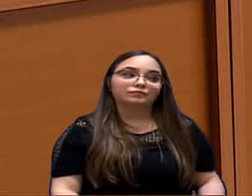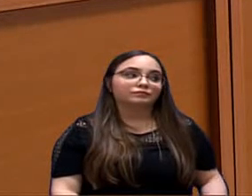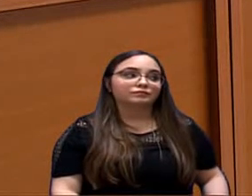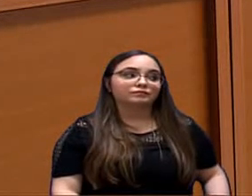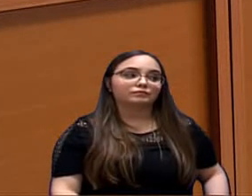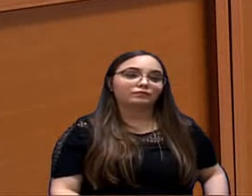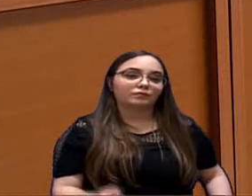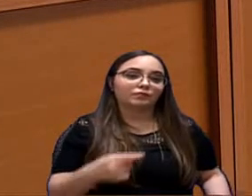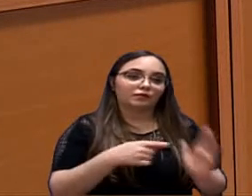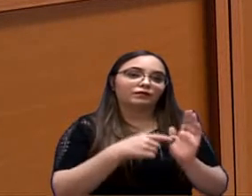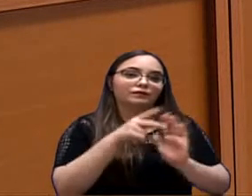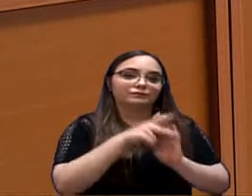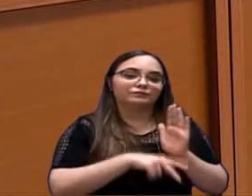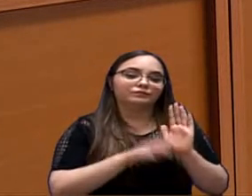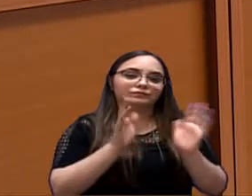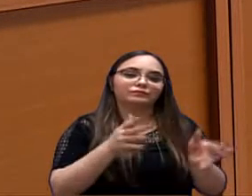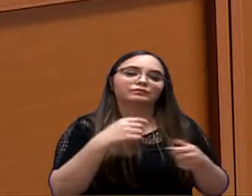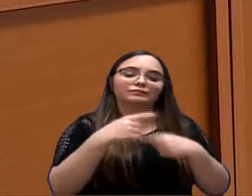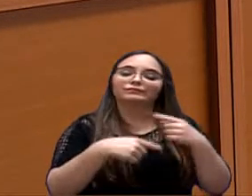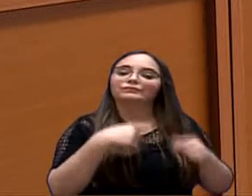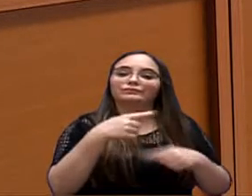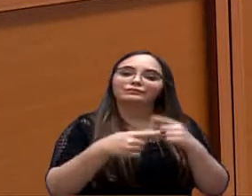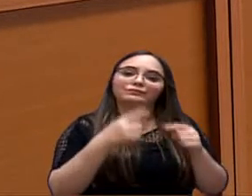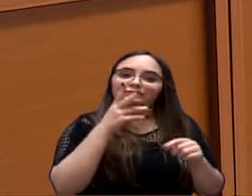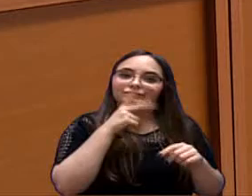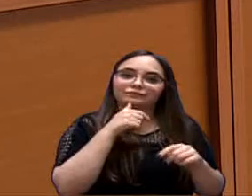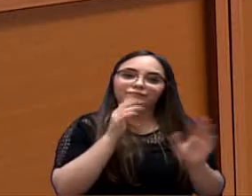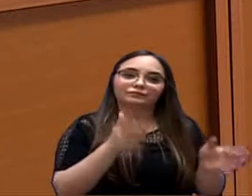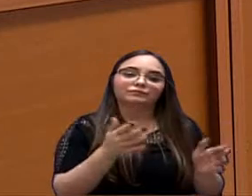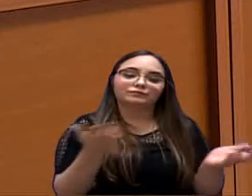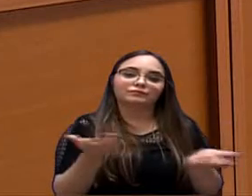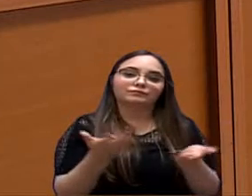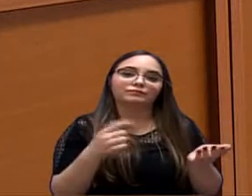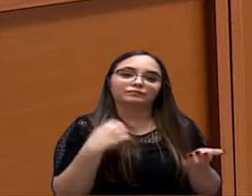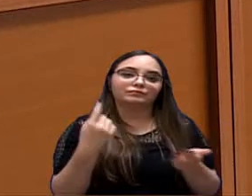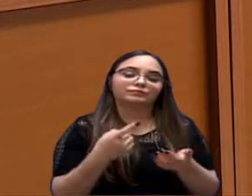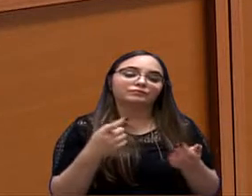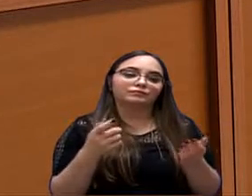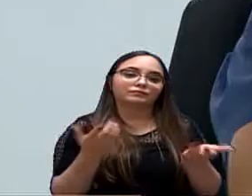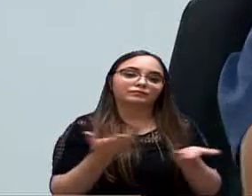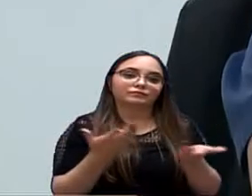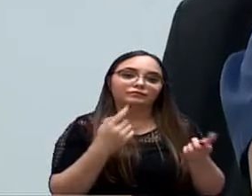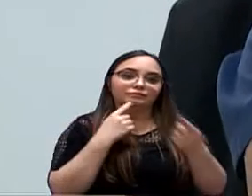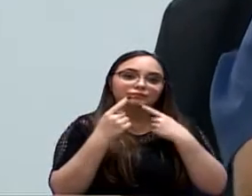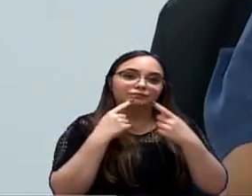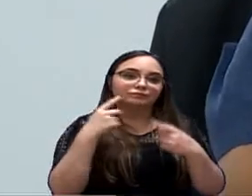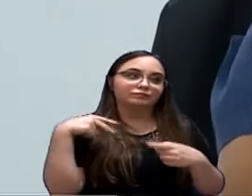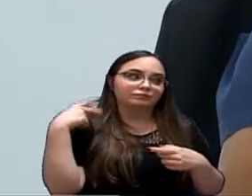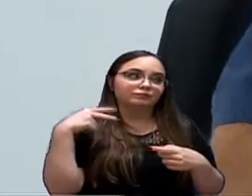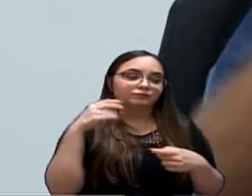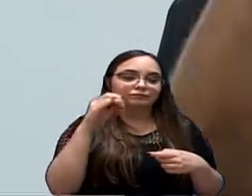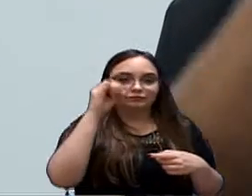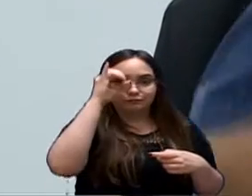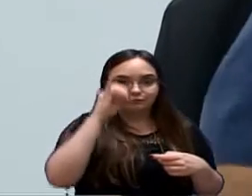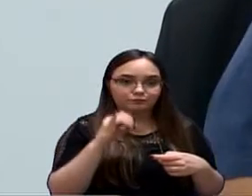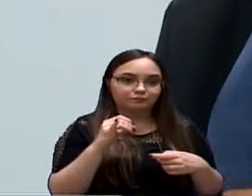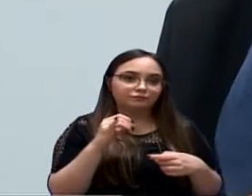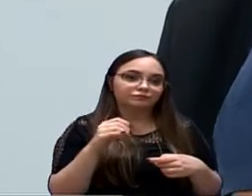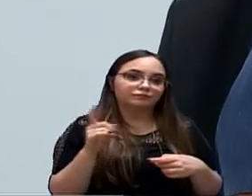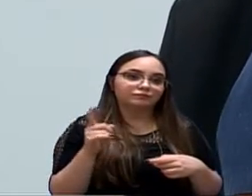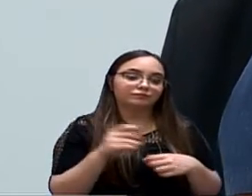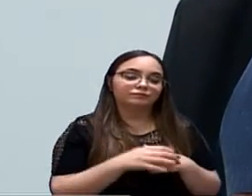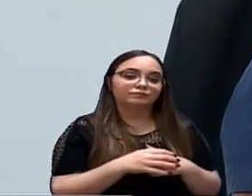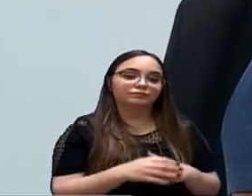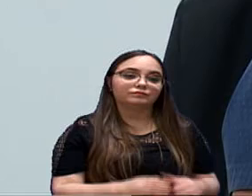esse projeto já vem dois anos já enrolando aqui na casa e hoje tem um substitutivo da... Estava conversando com a vereadora Yara, inclusive ela fez a